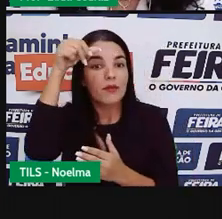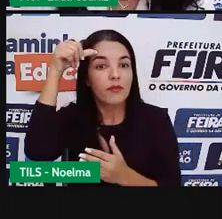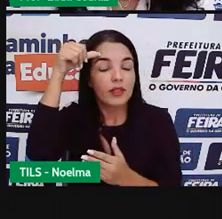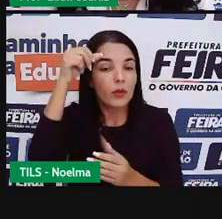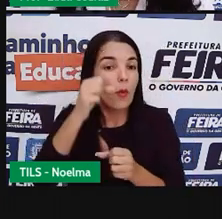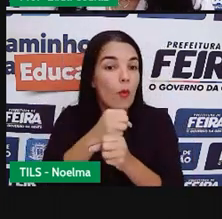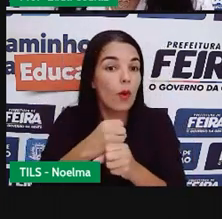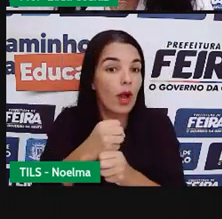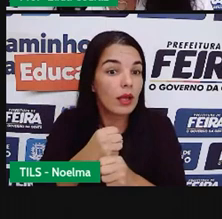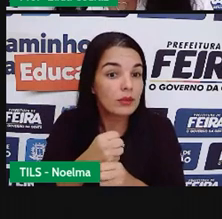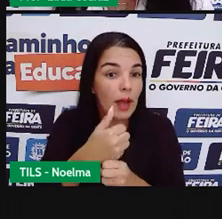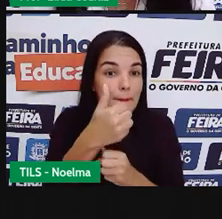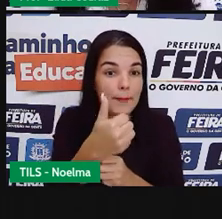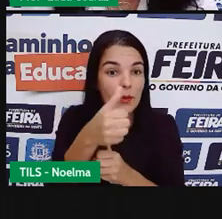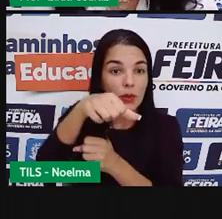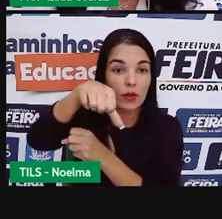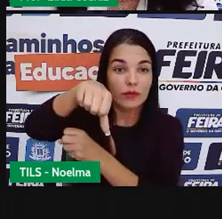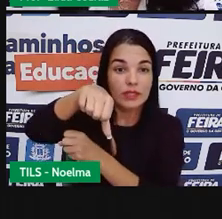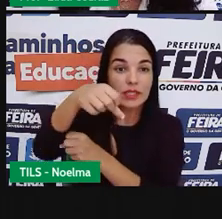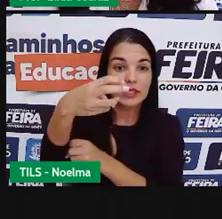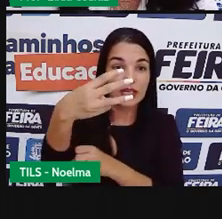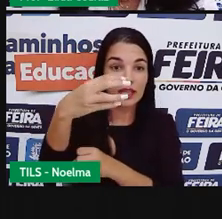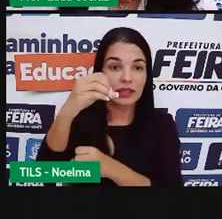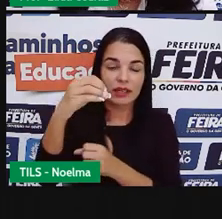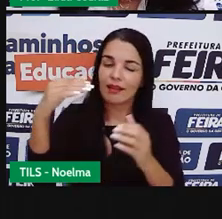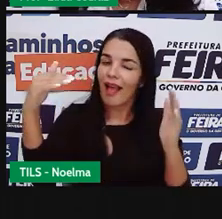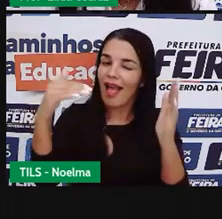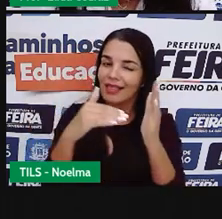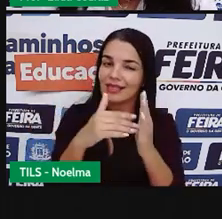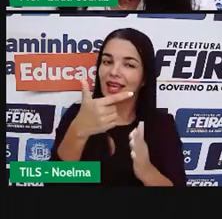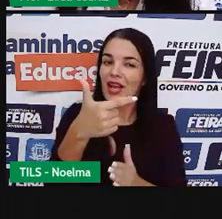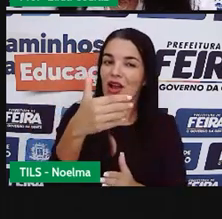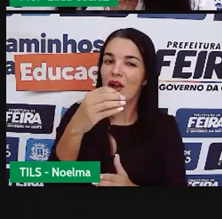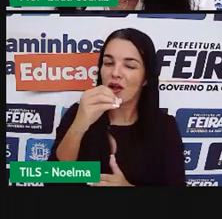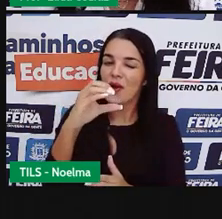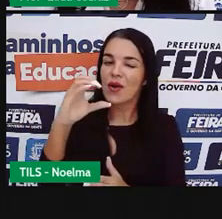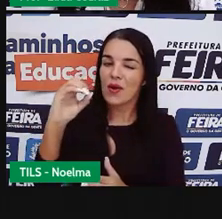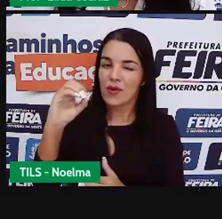1930 até hoje, 2021.